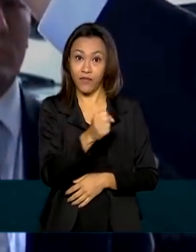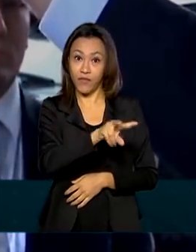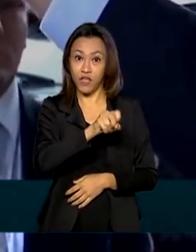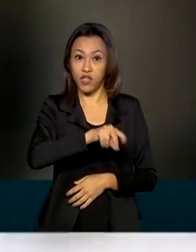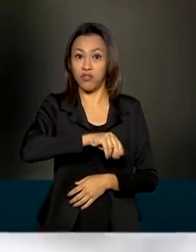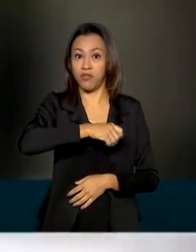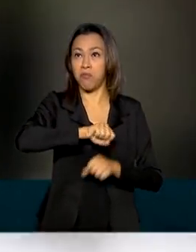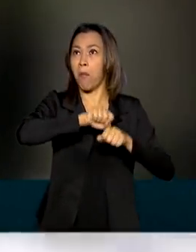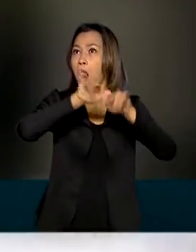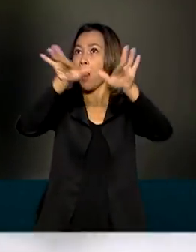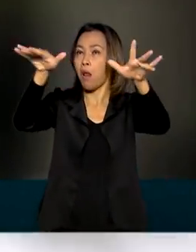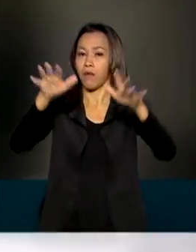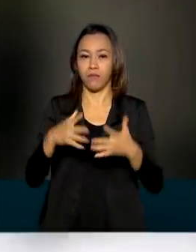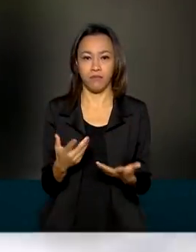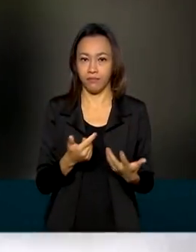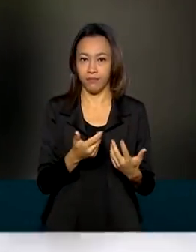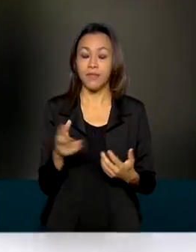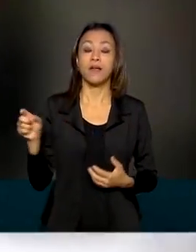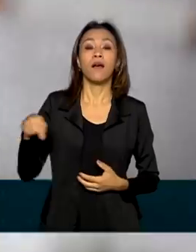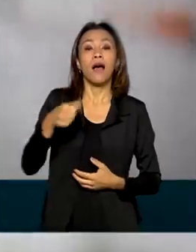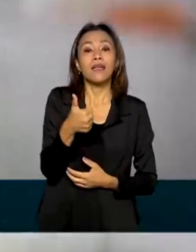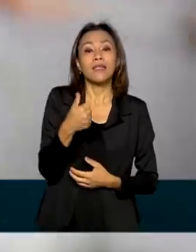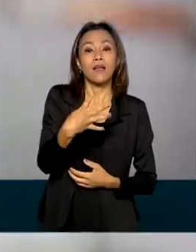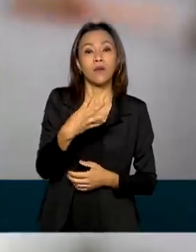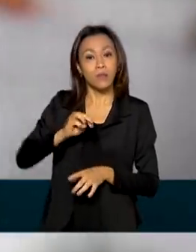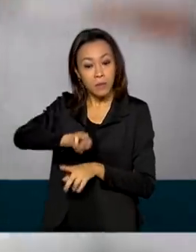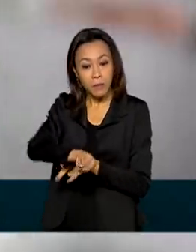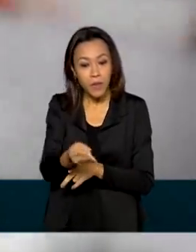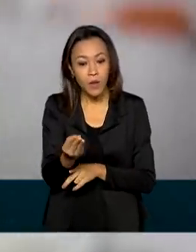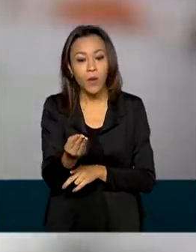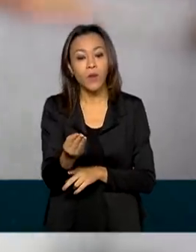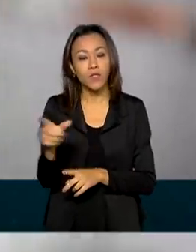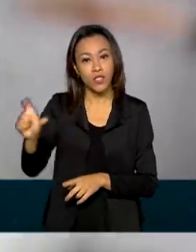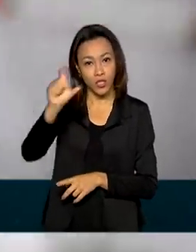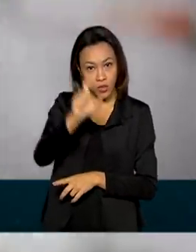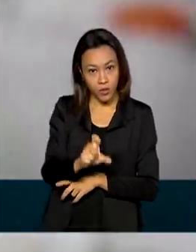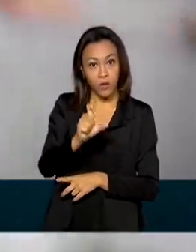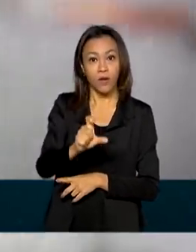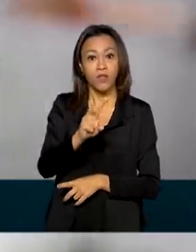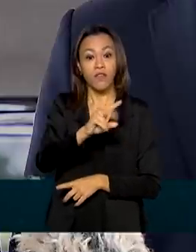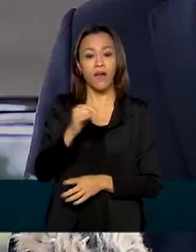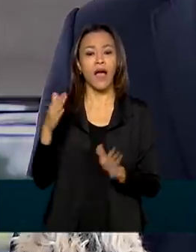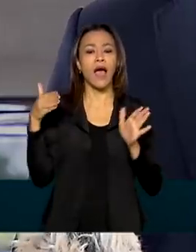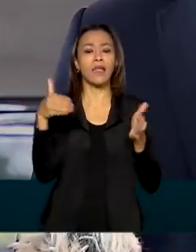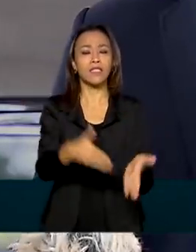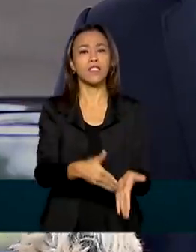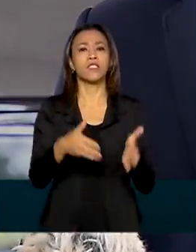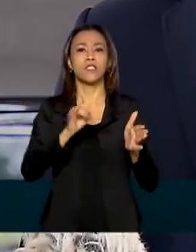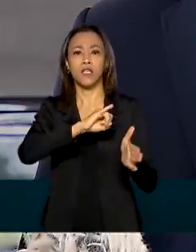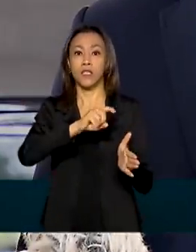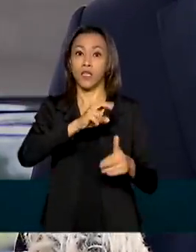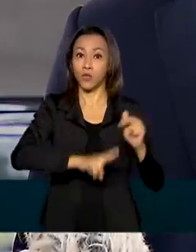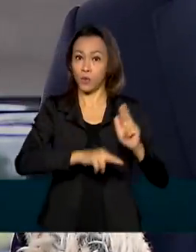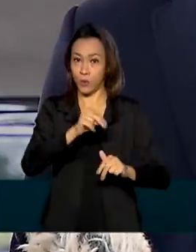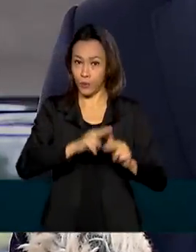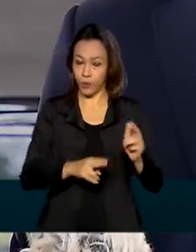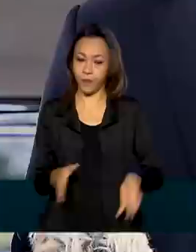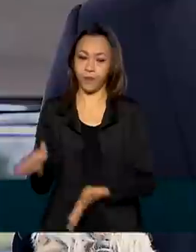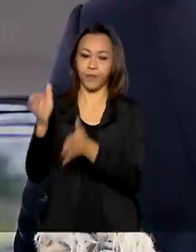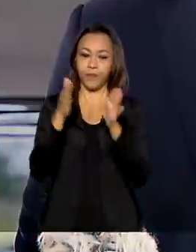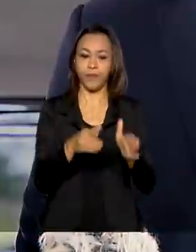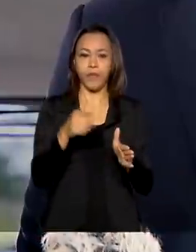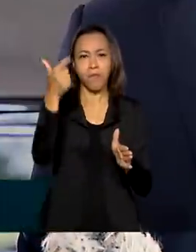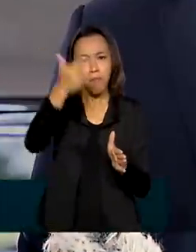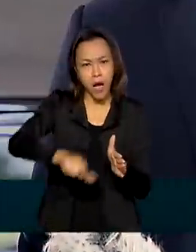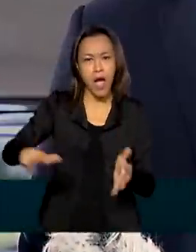muito nessa negociação. As 14 milhões de doses devem chegar ao país até junho. É basicamente aumentar os lotes a curto